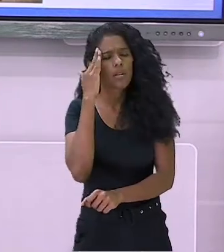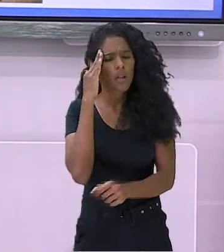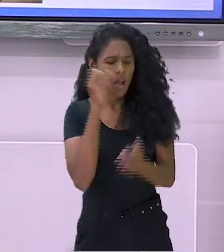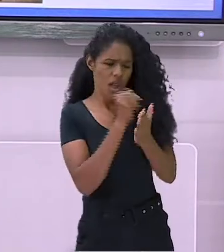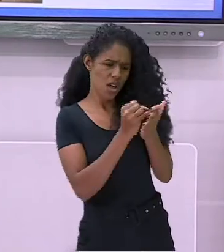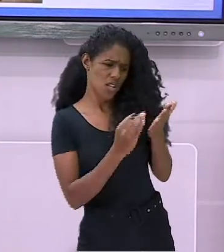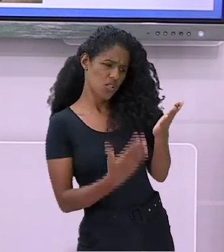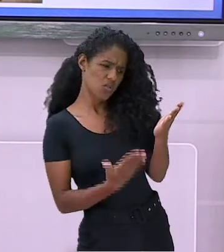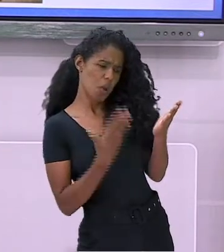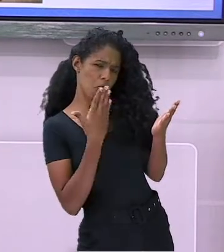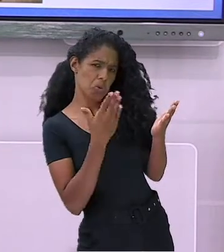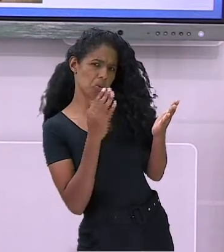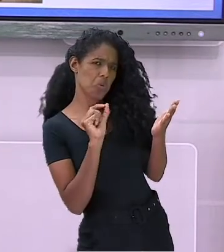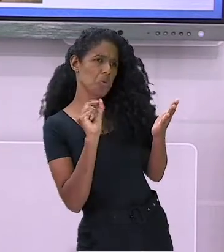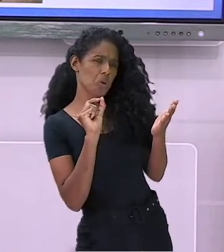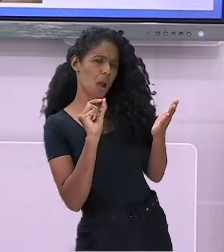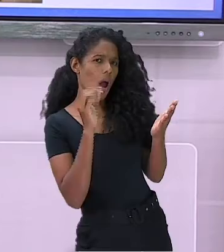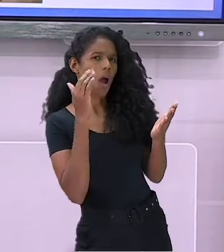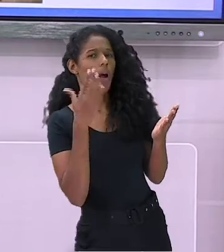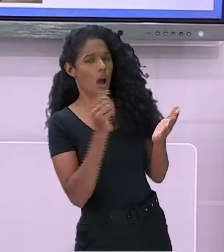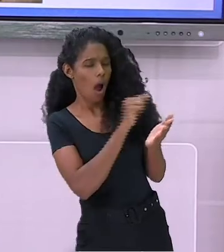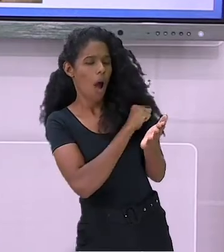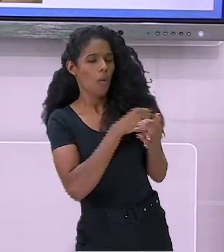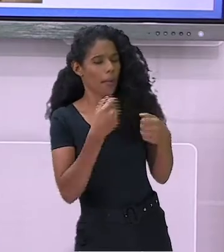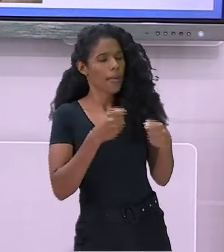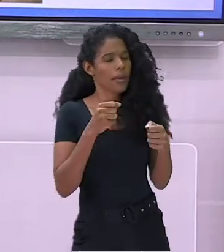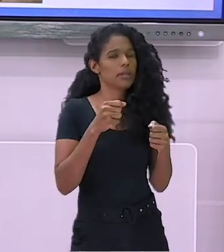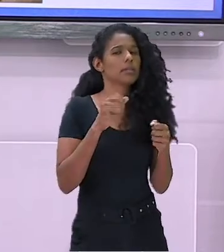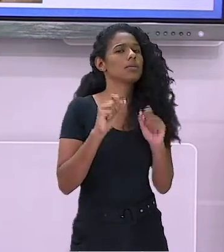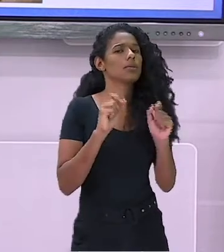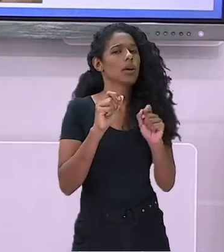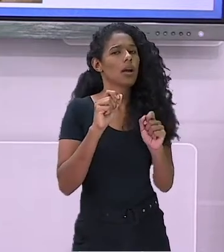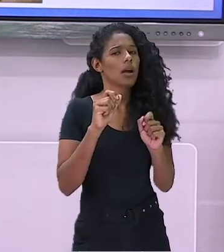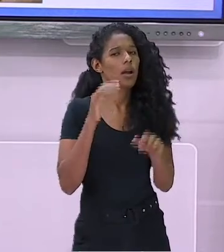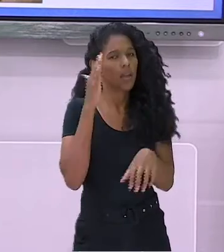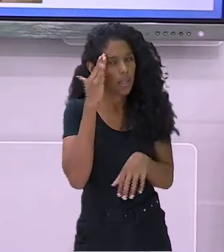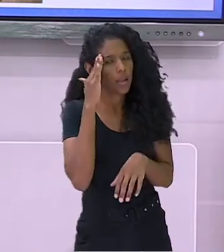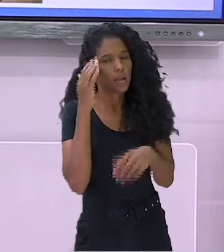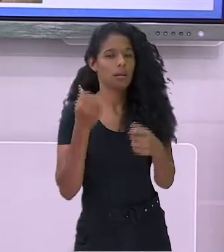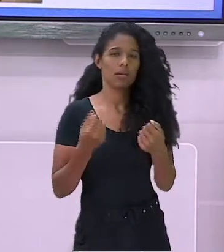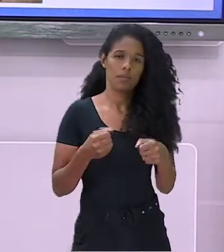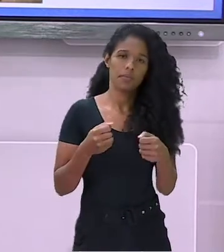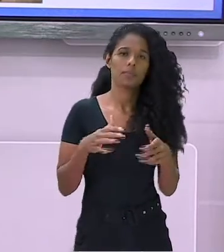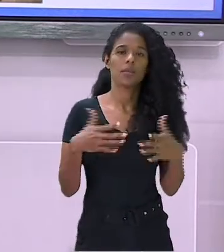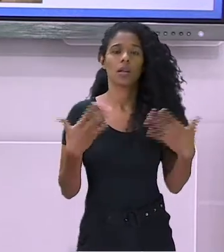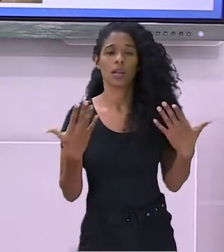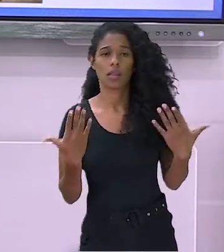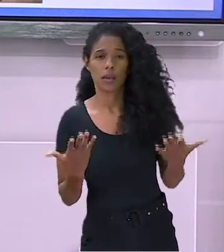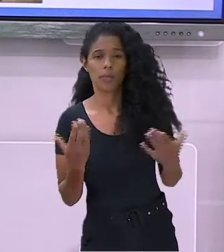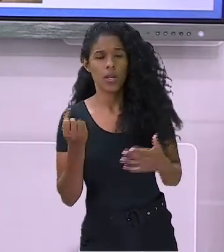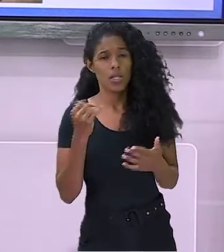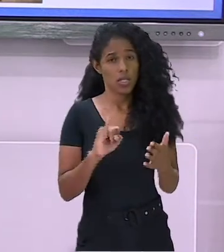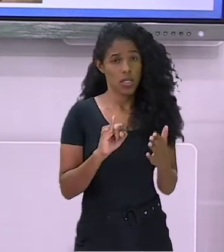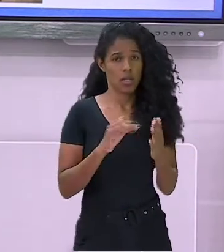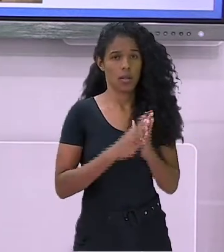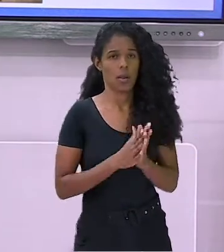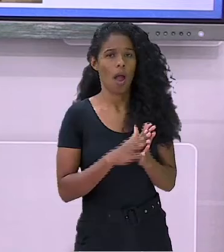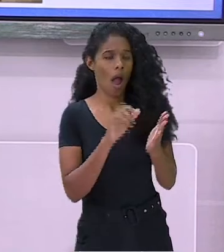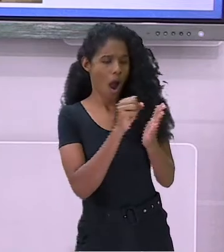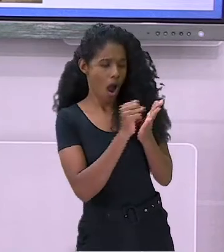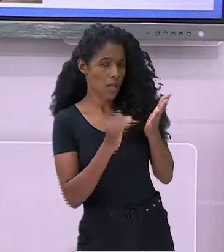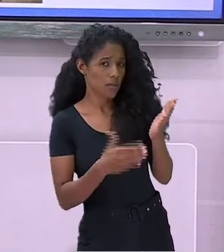pede para escrever a primeira letra do nome, a primeira letra das palavras, o aluno pode